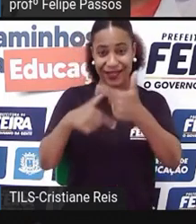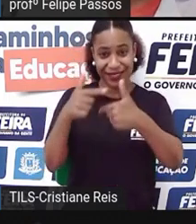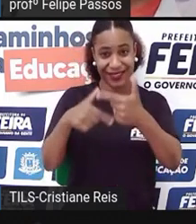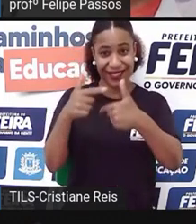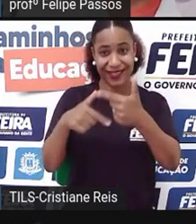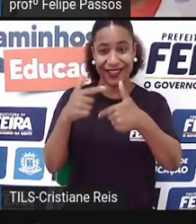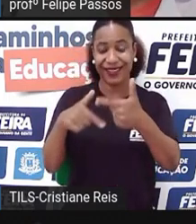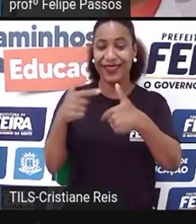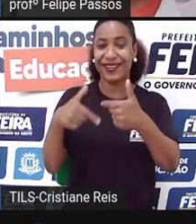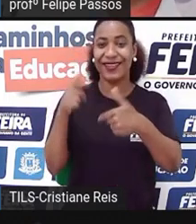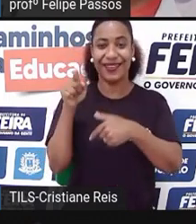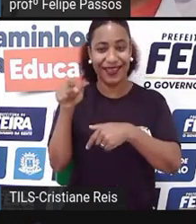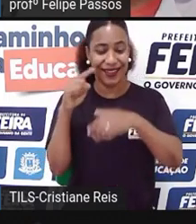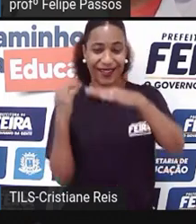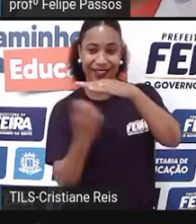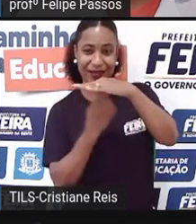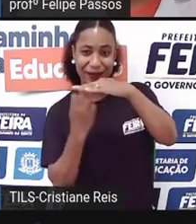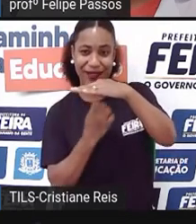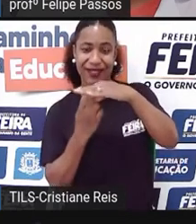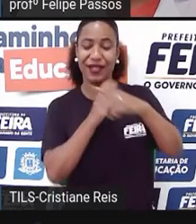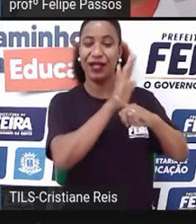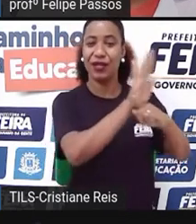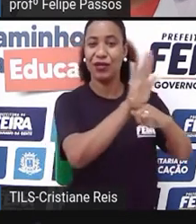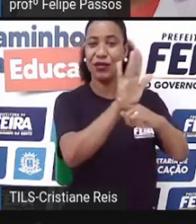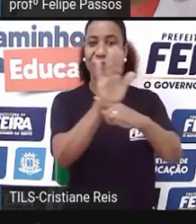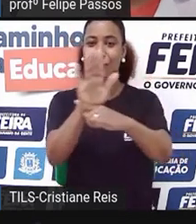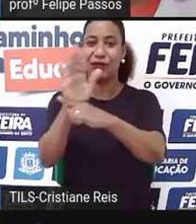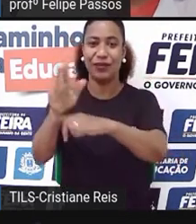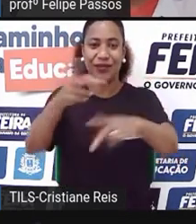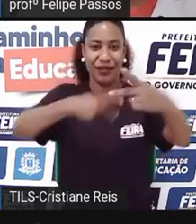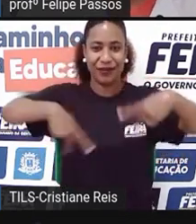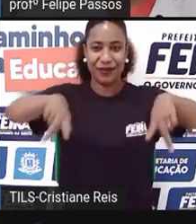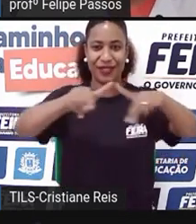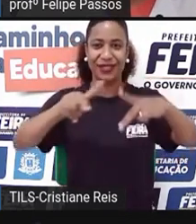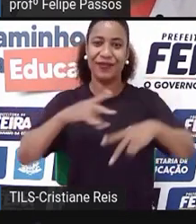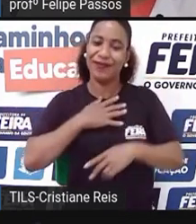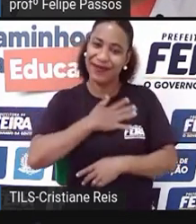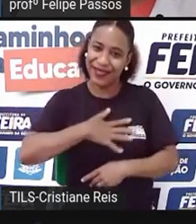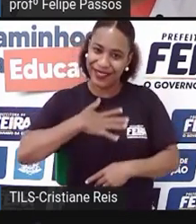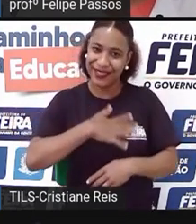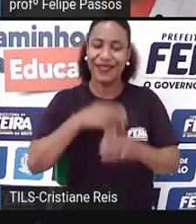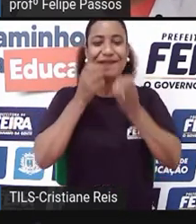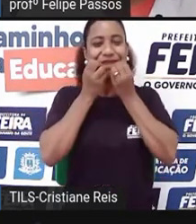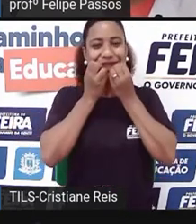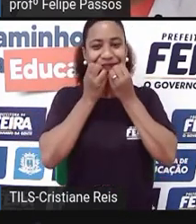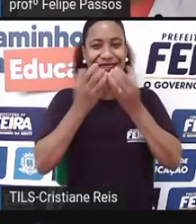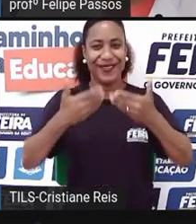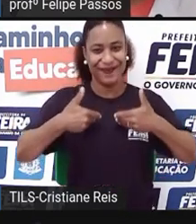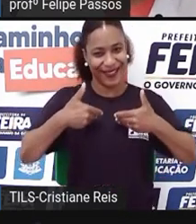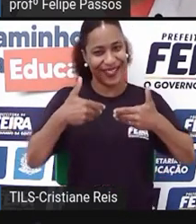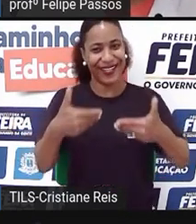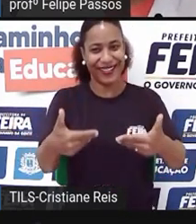a toda a população é um prazer muito grande. Então, mais uma vez, obrigada pelo convite.